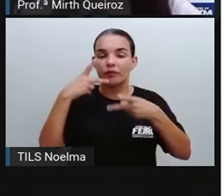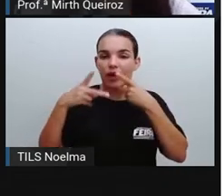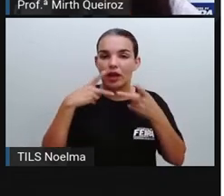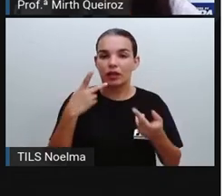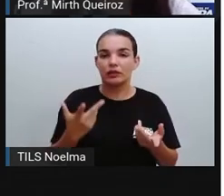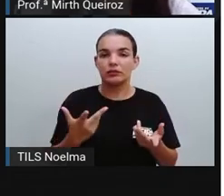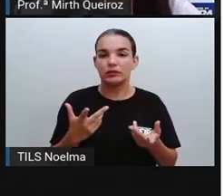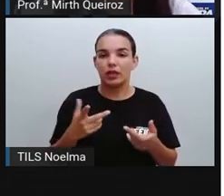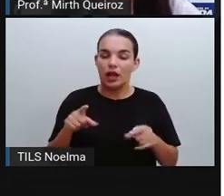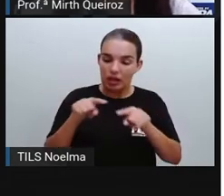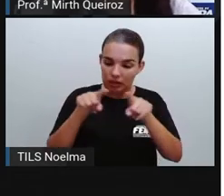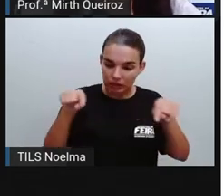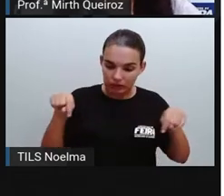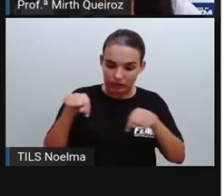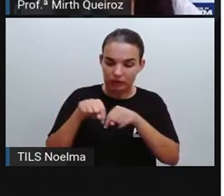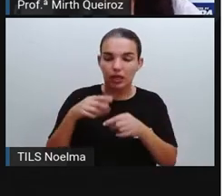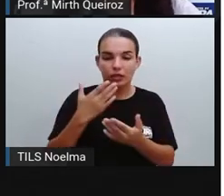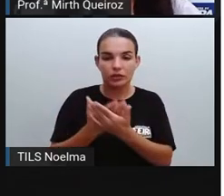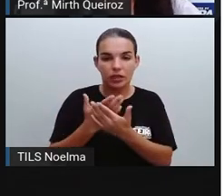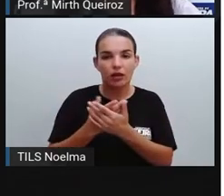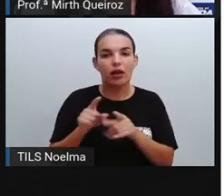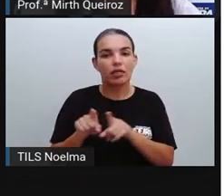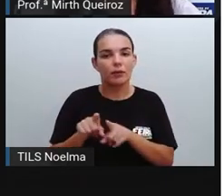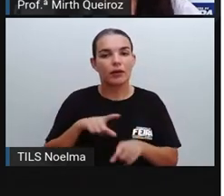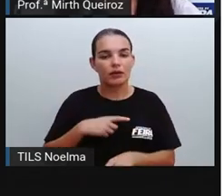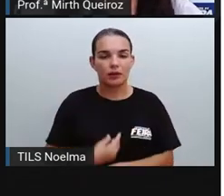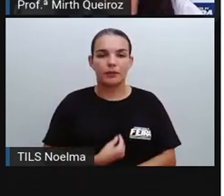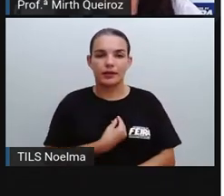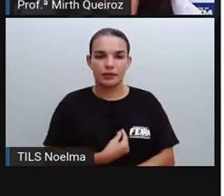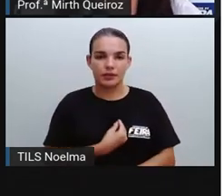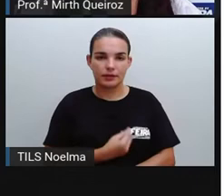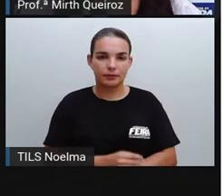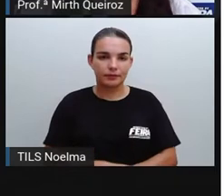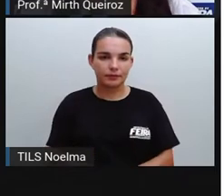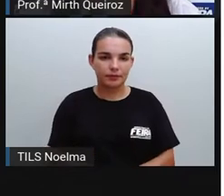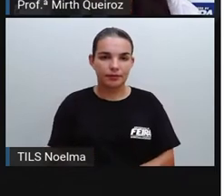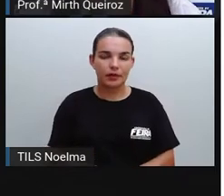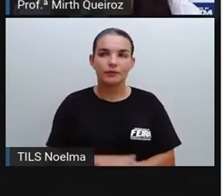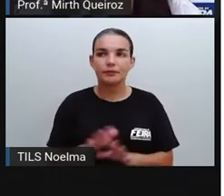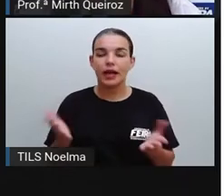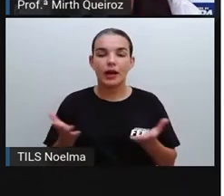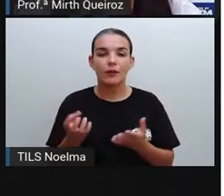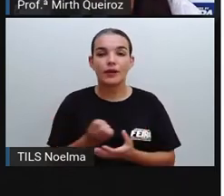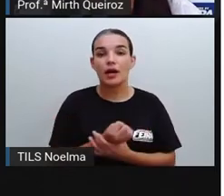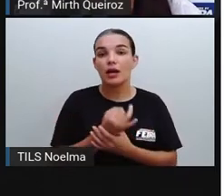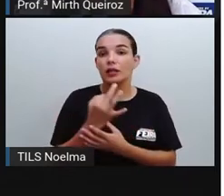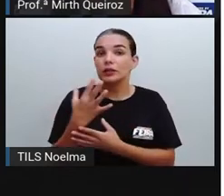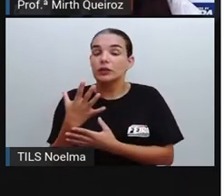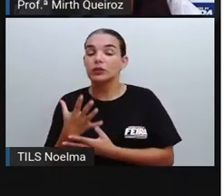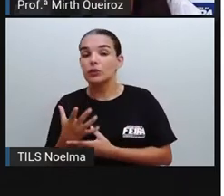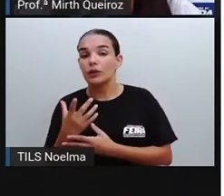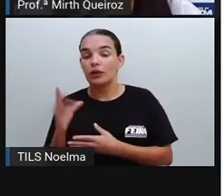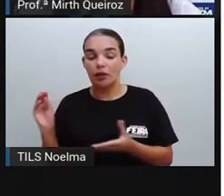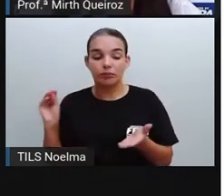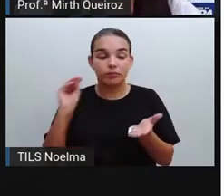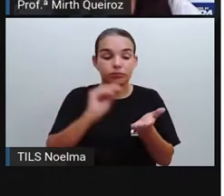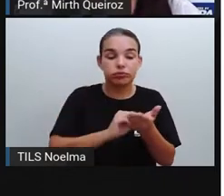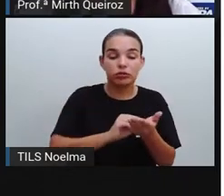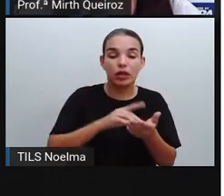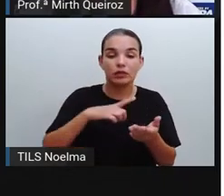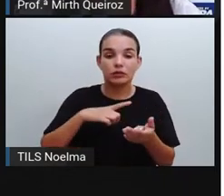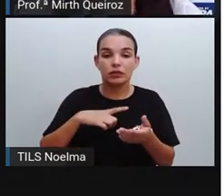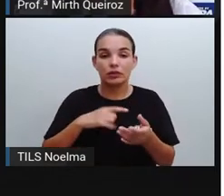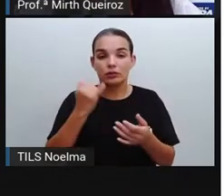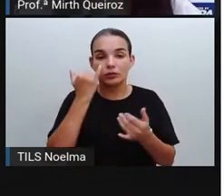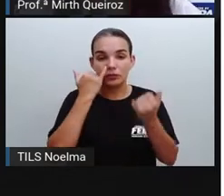salas de aula, os infográficos, eles também estão presentes. Quais os elementos presentes no infográfico? Quais